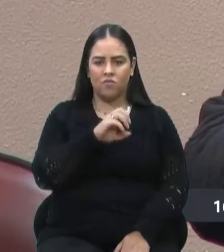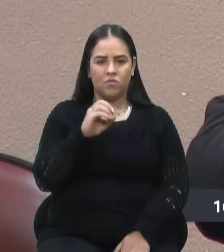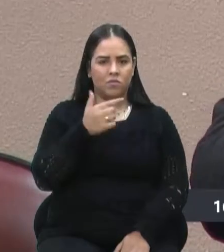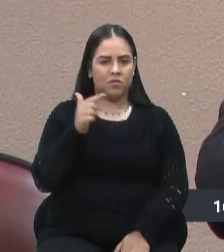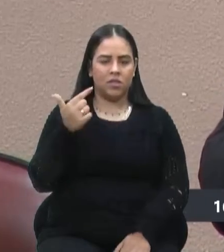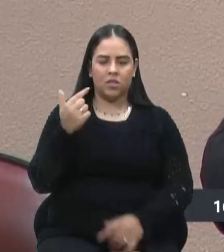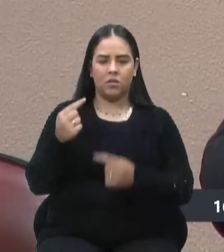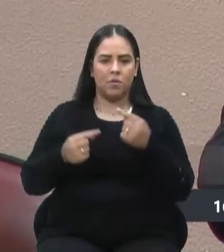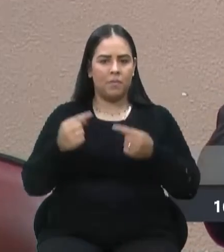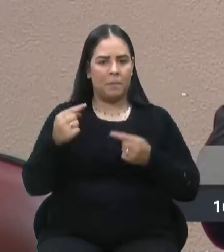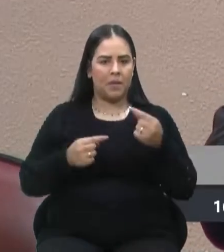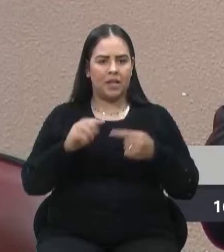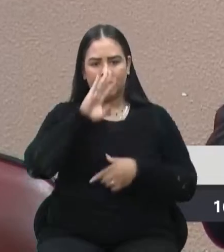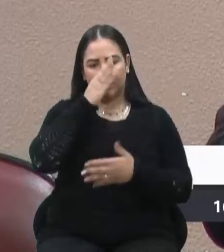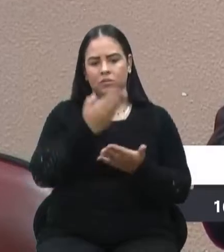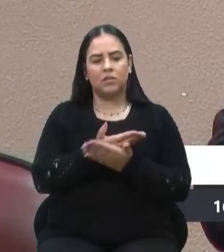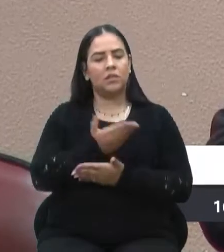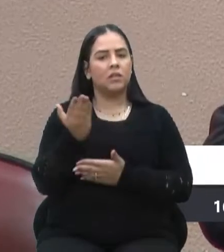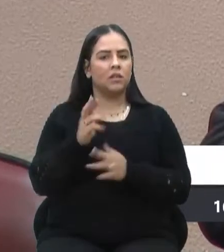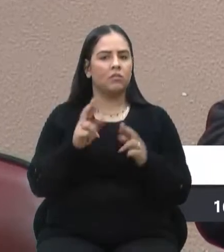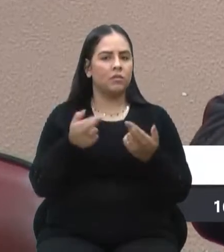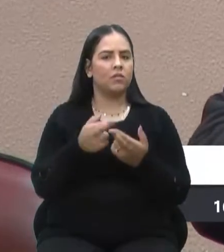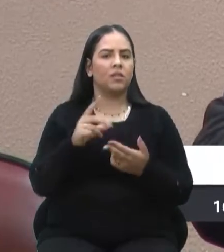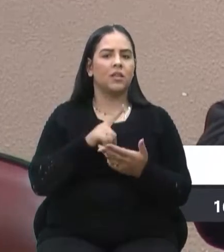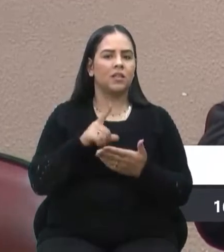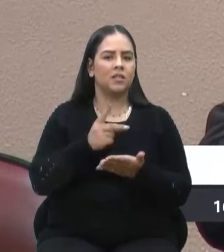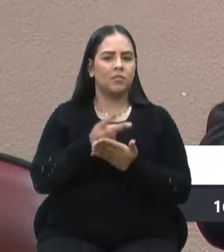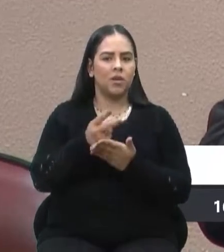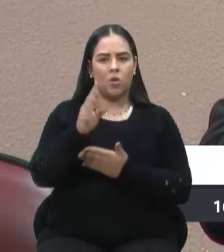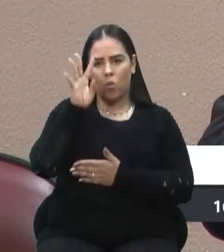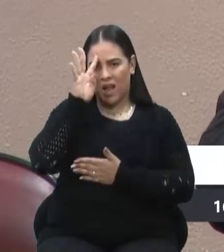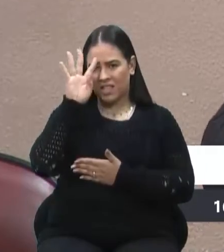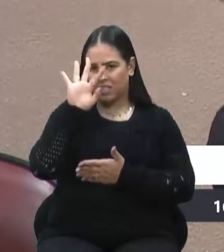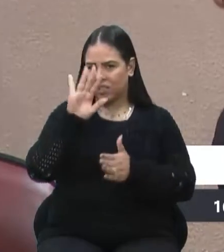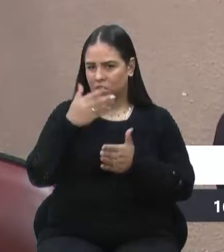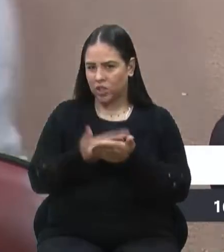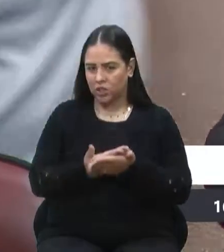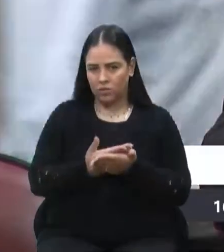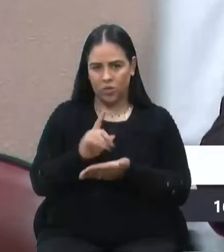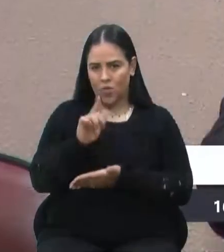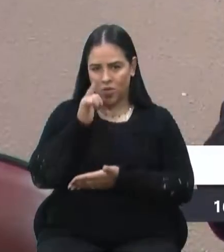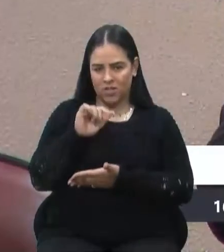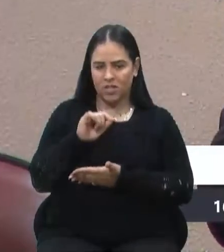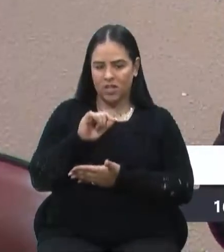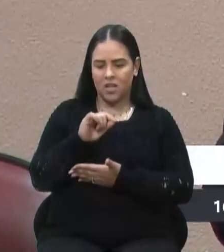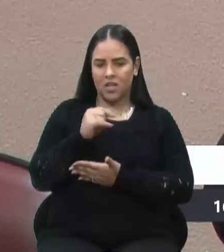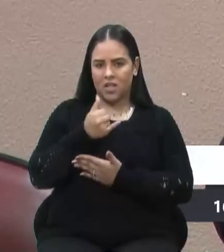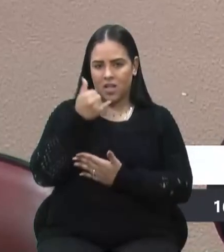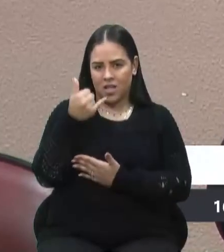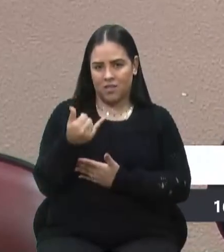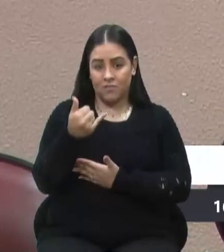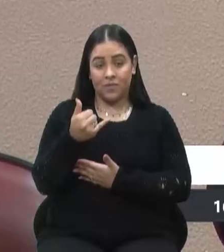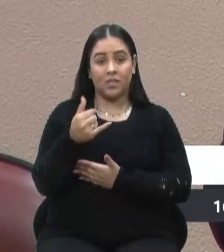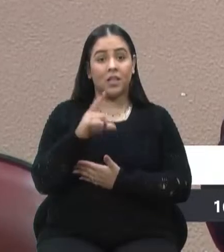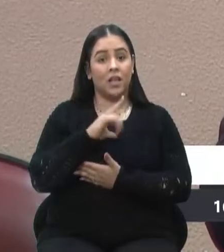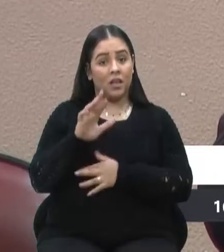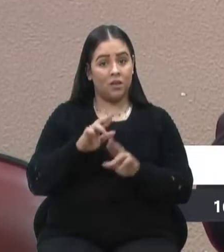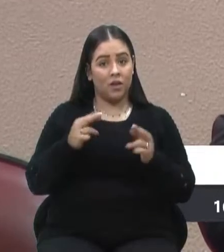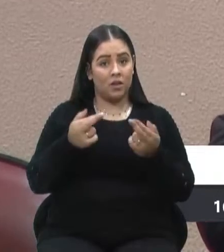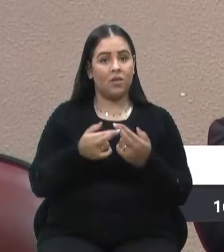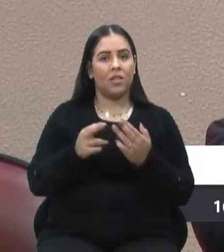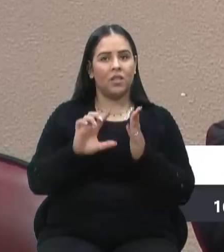provavelmente ele está naquela reunião que eles têm sempre na quarta-feira ali, mesmo havendo a reunião pública, eu quero depois